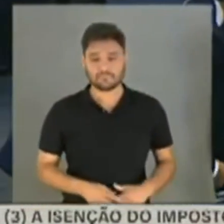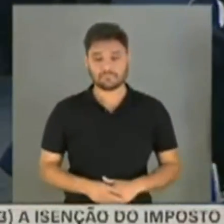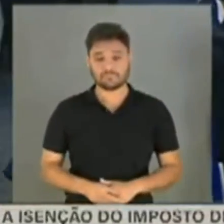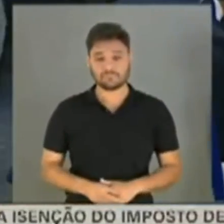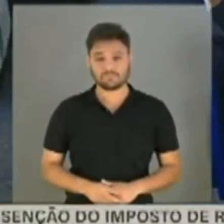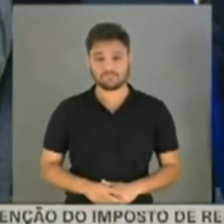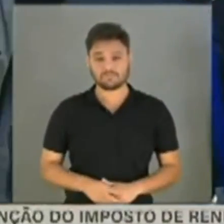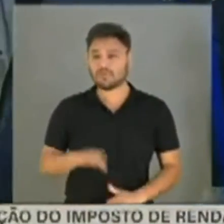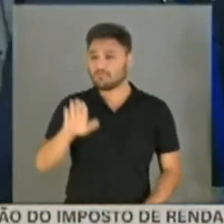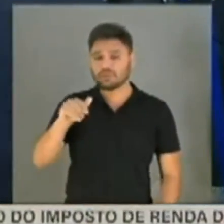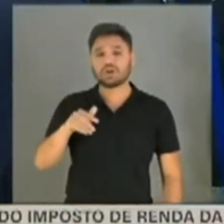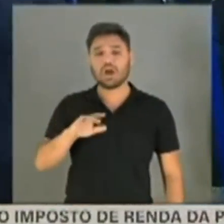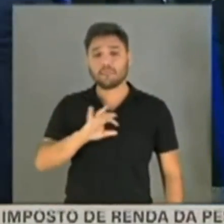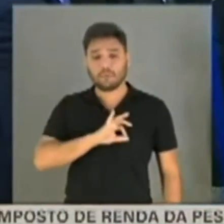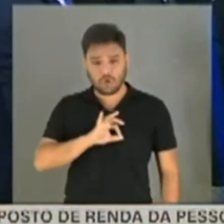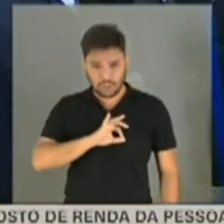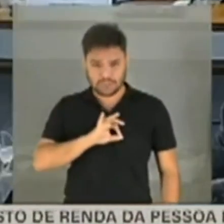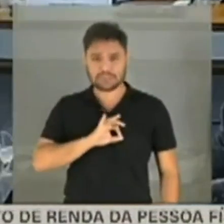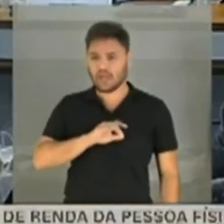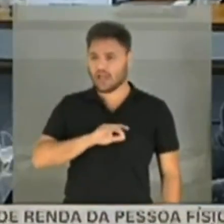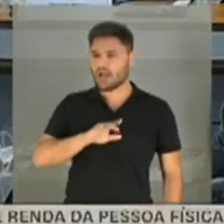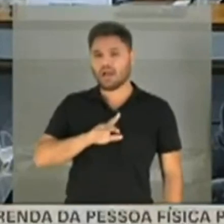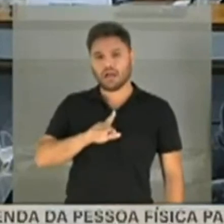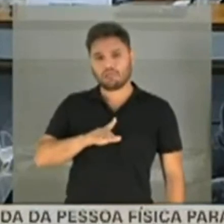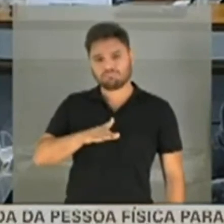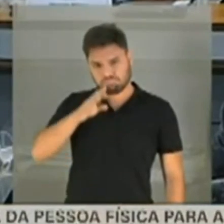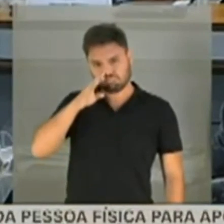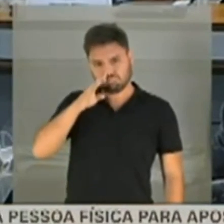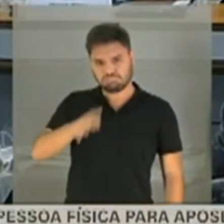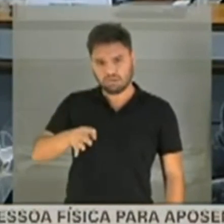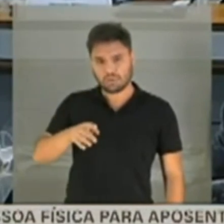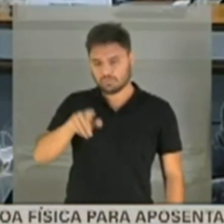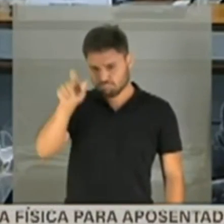Eu quero pedir para a Polícia Legislativa autuar este parlamentar.